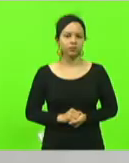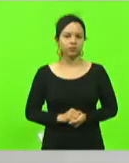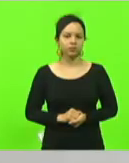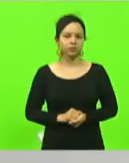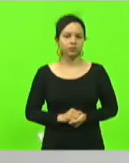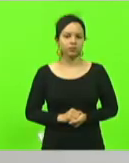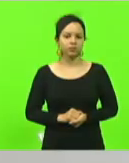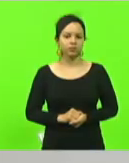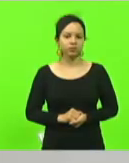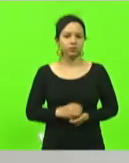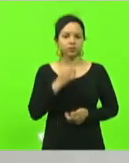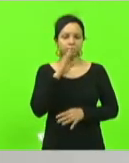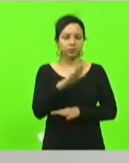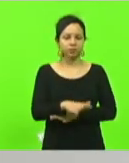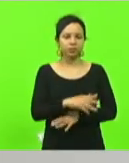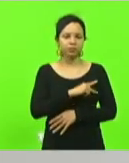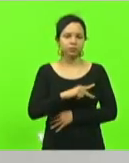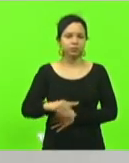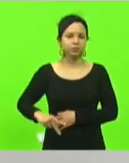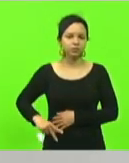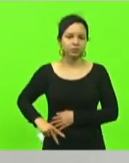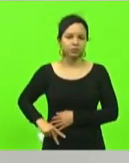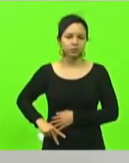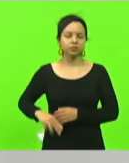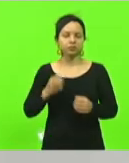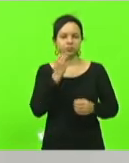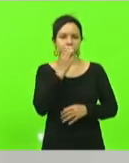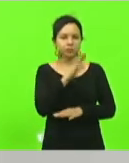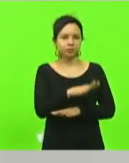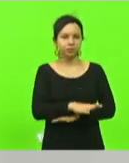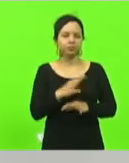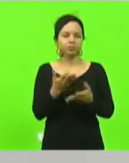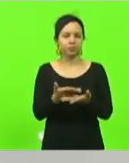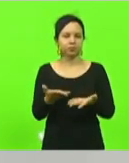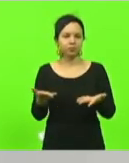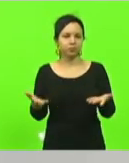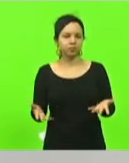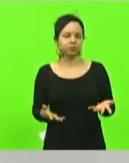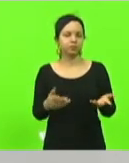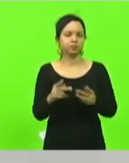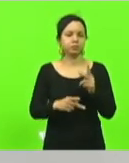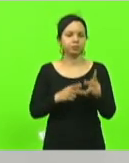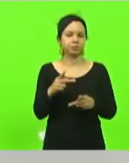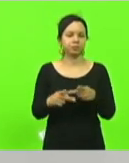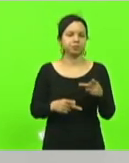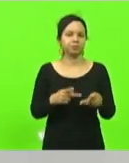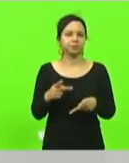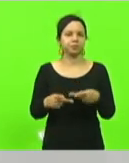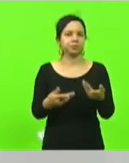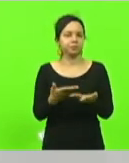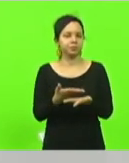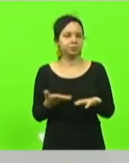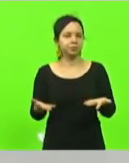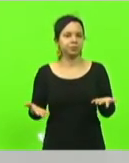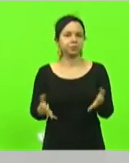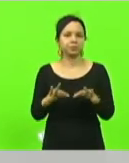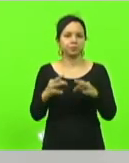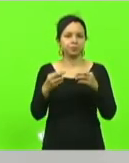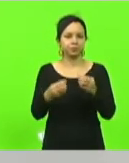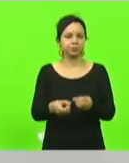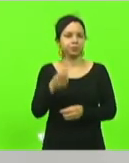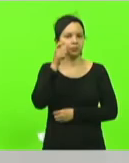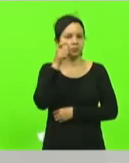Muito bem, boa tarde senhor presidente boa tarde companheiros companheiras a todos que nos